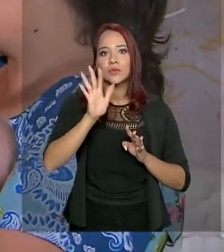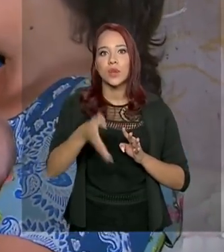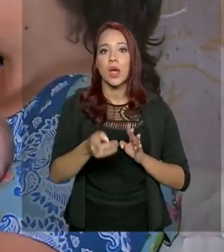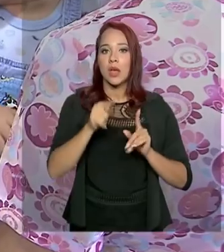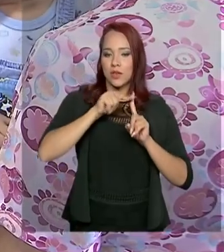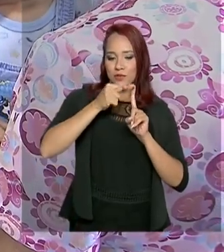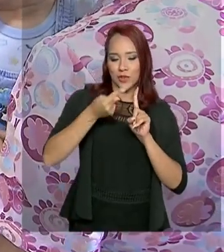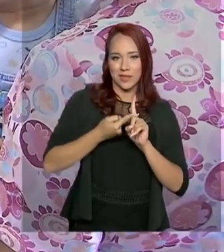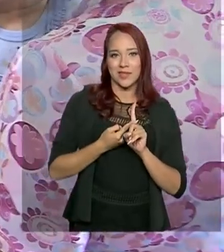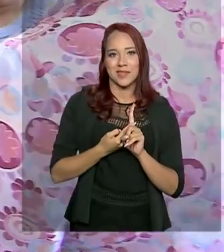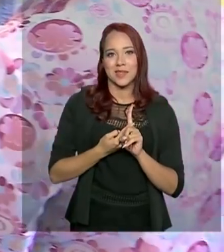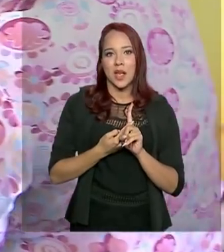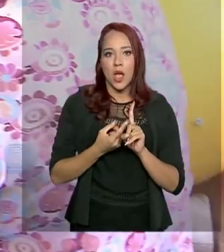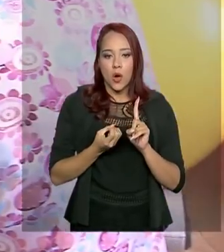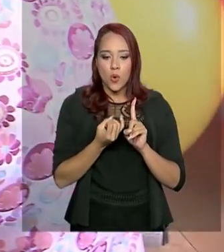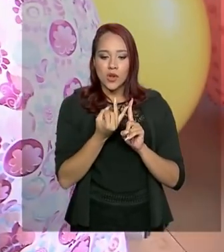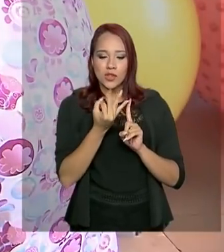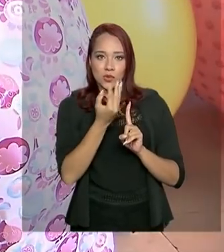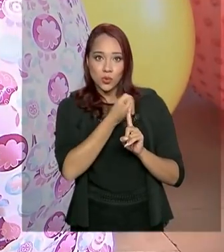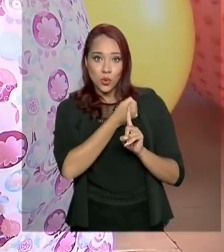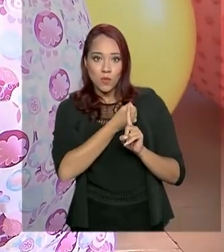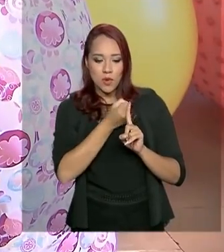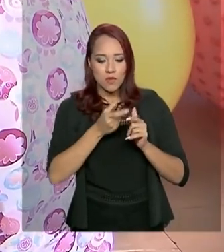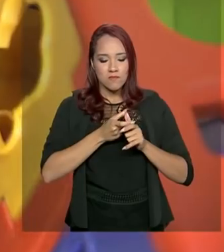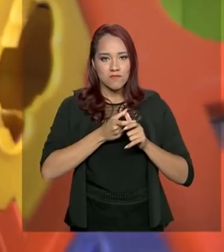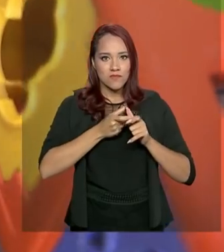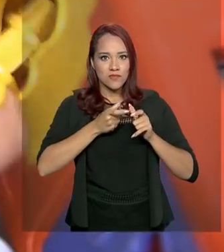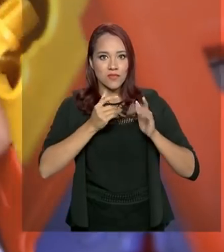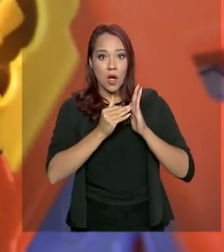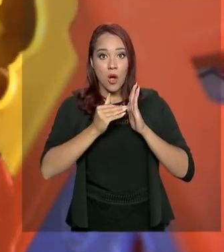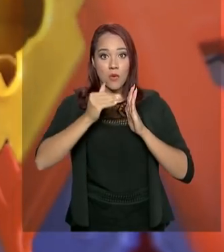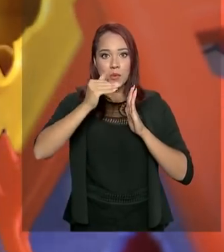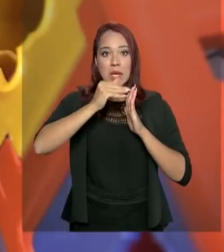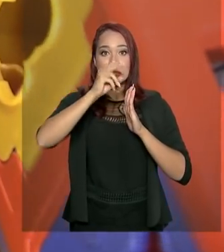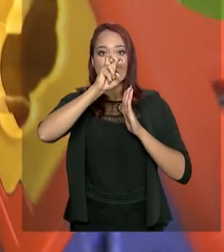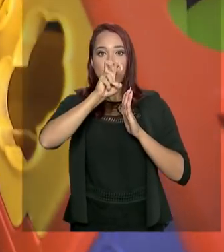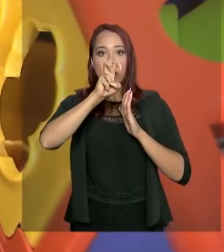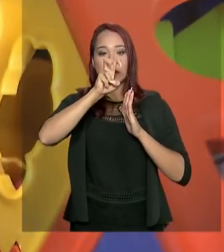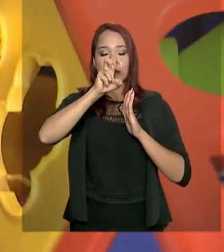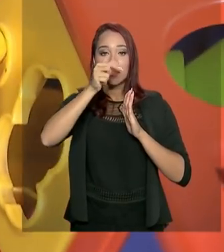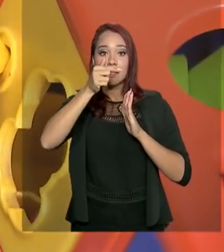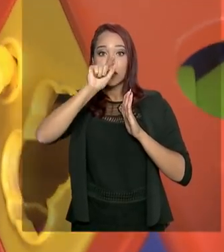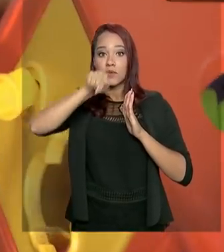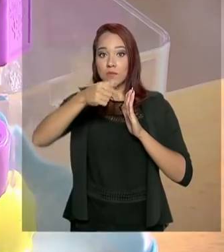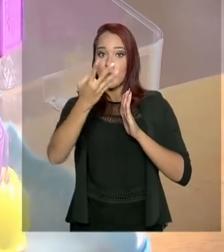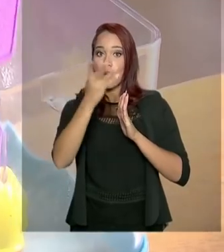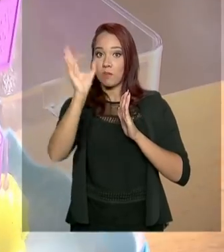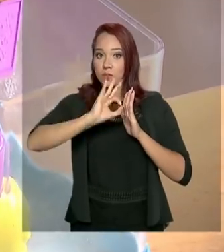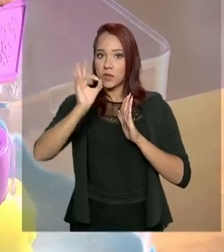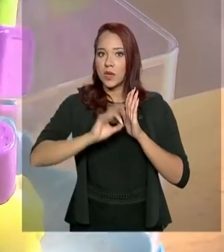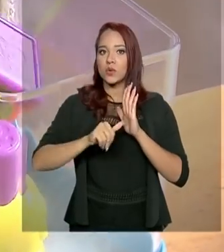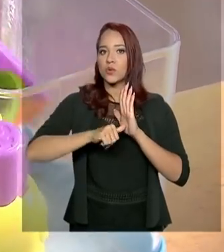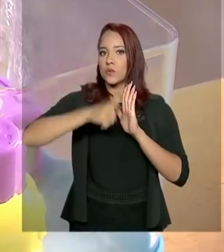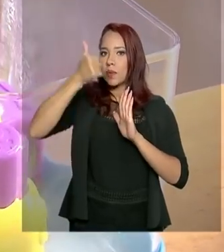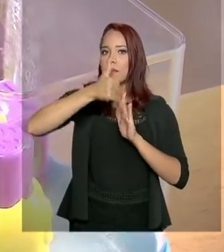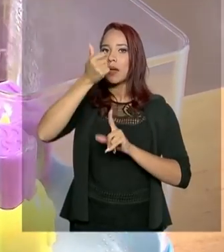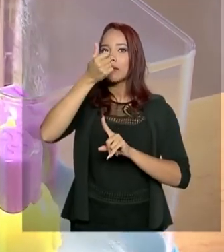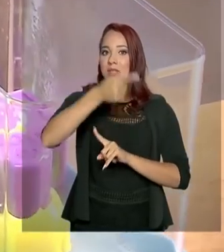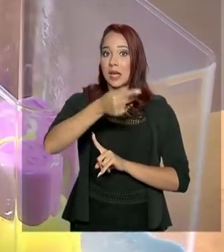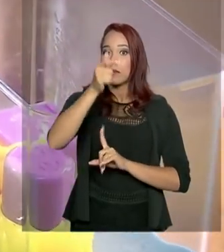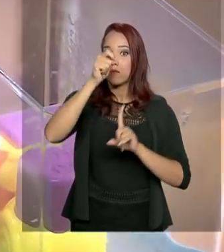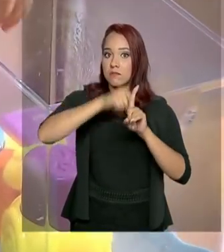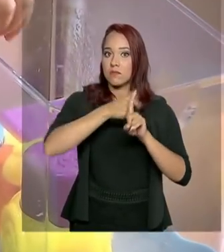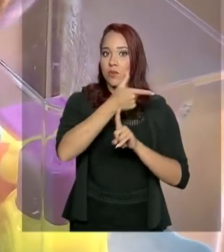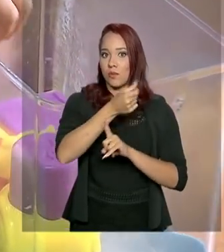gestantes, número que representa um crescimento de 57,4% nos primeiros sete meses